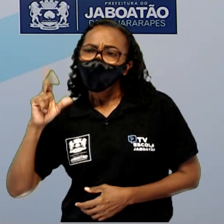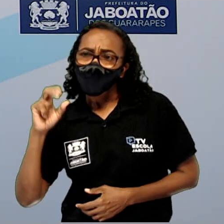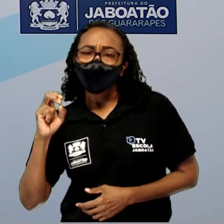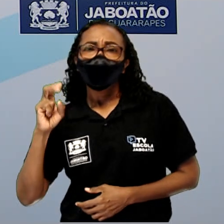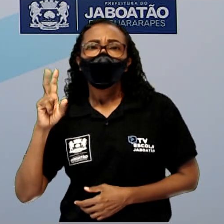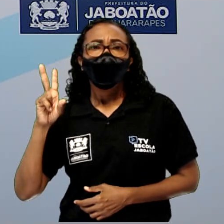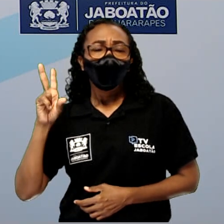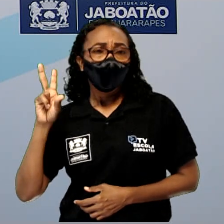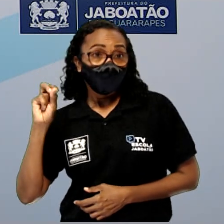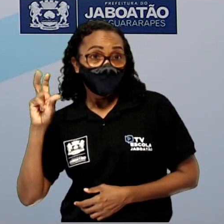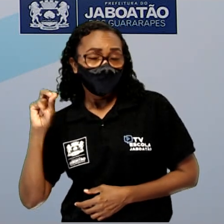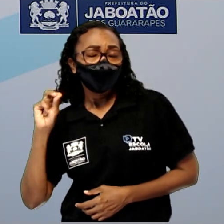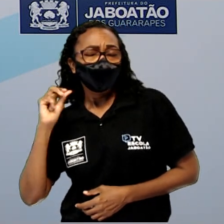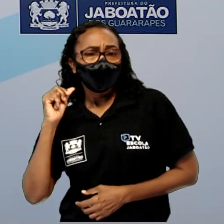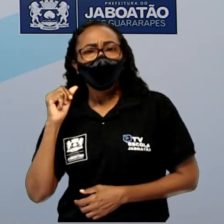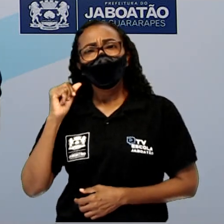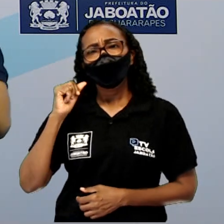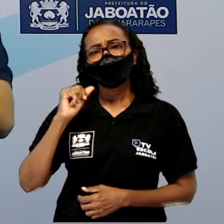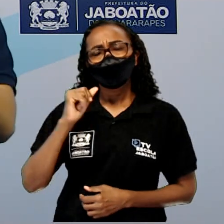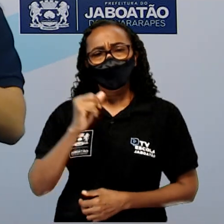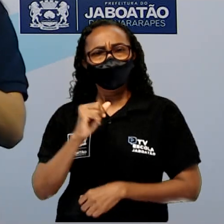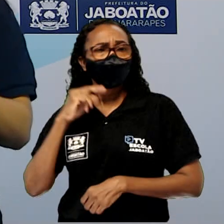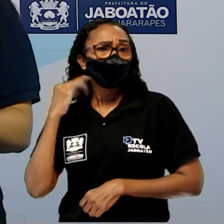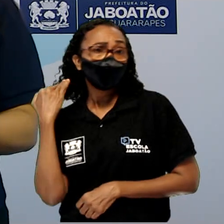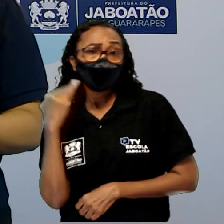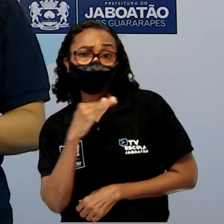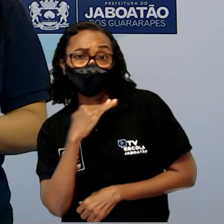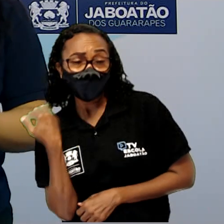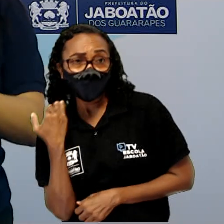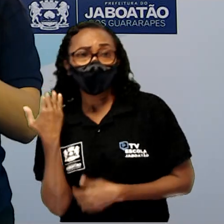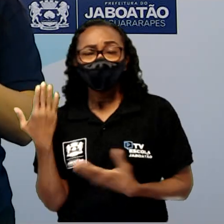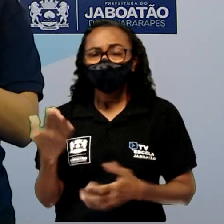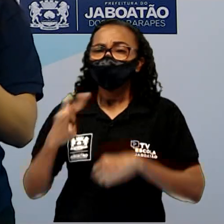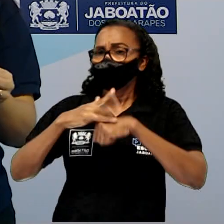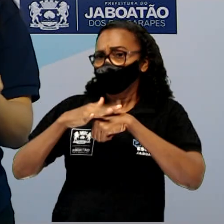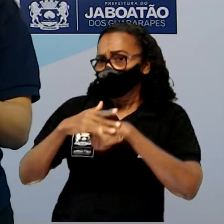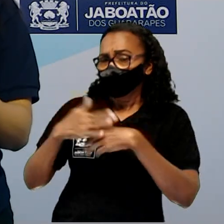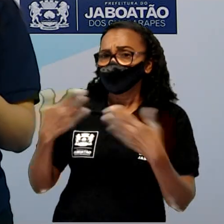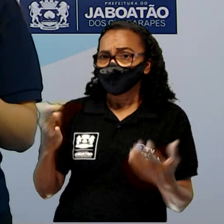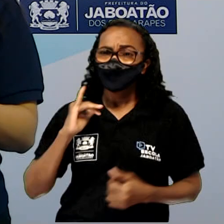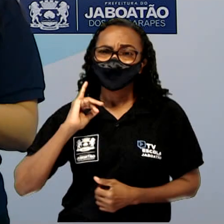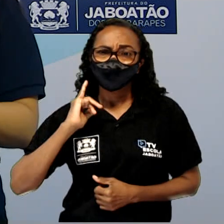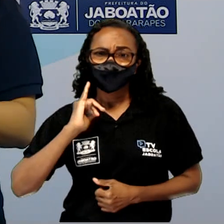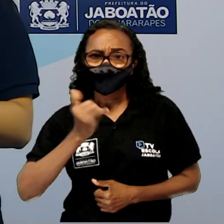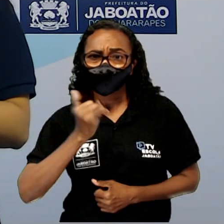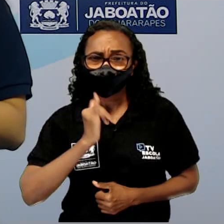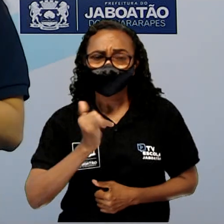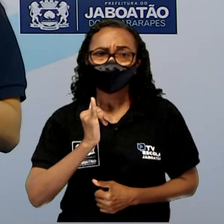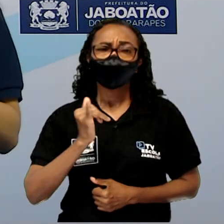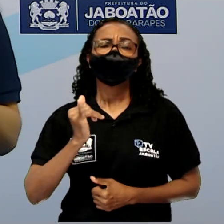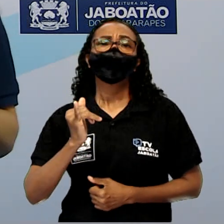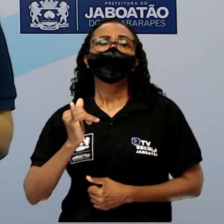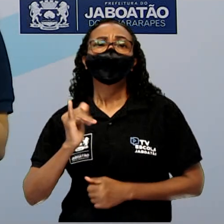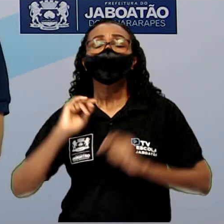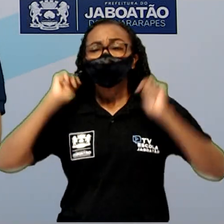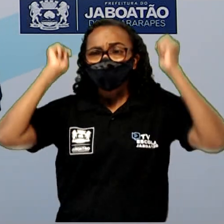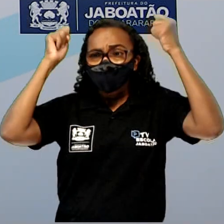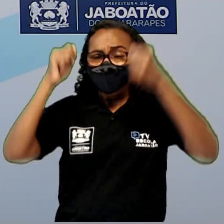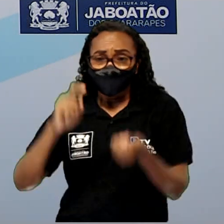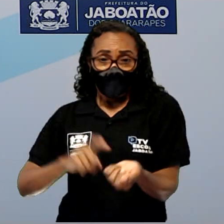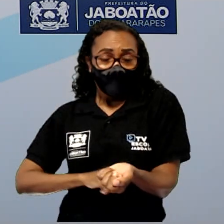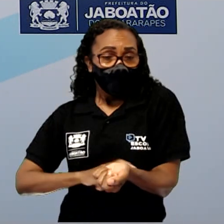doença que ela estava tendo, né? É relatado em algumas narrativas, assim, muito claro que a Chapeuzinho estava, assim, tensa,